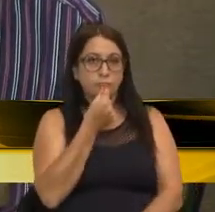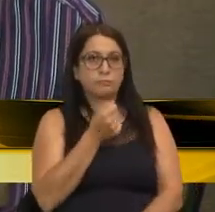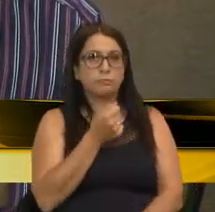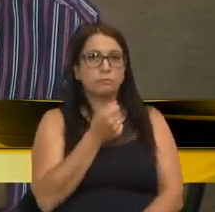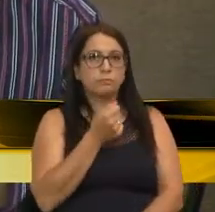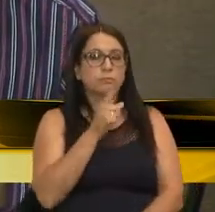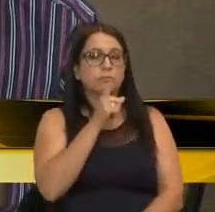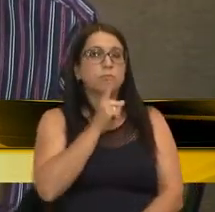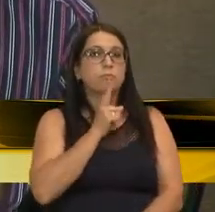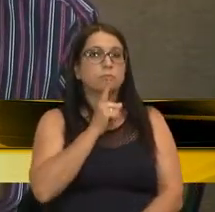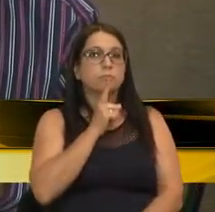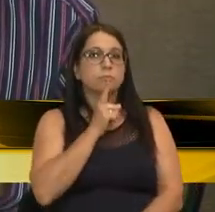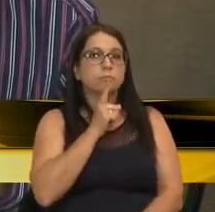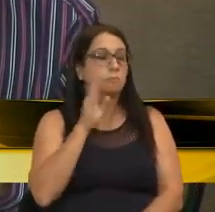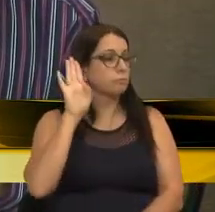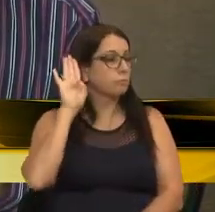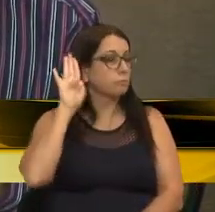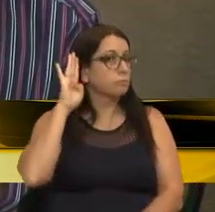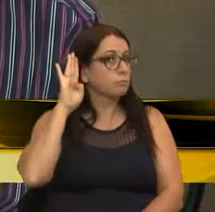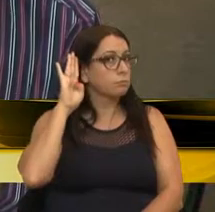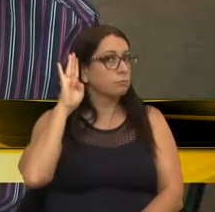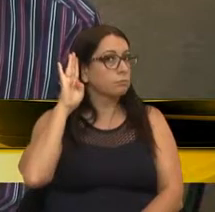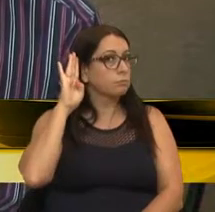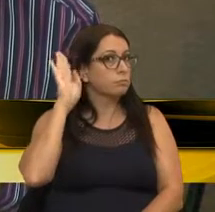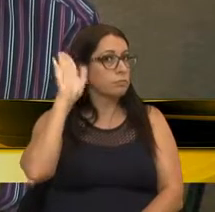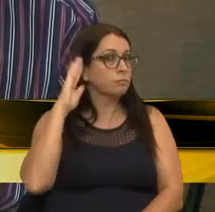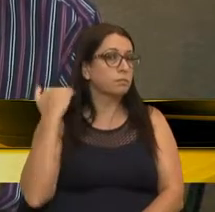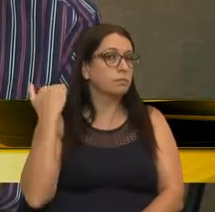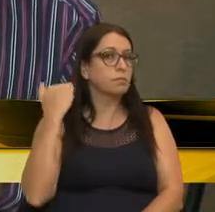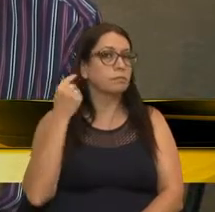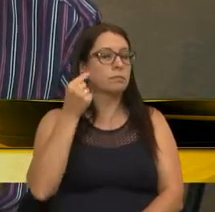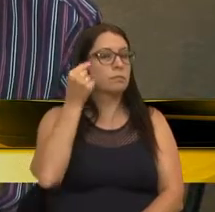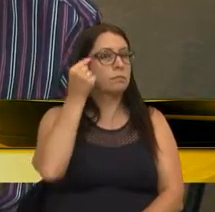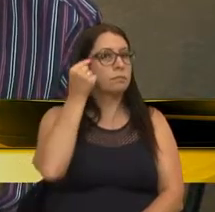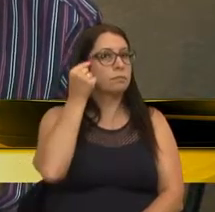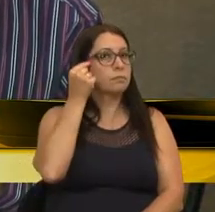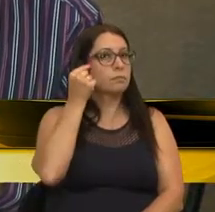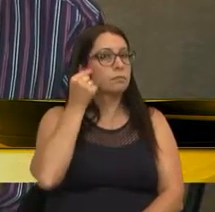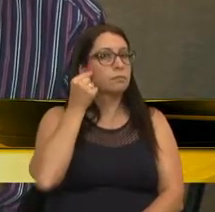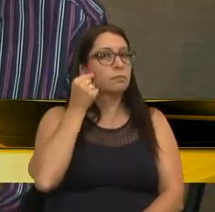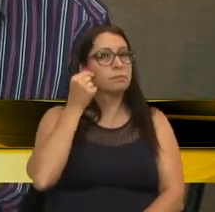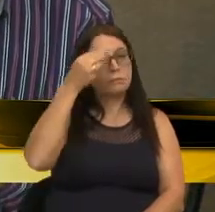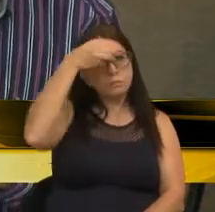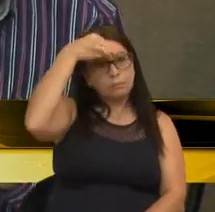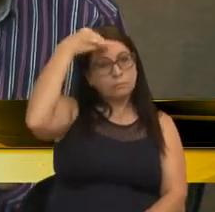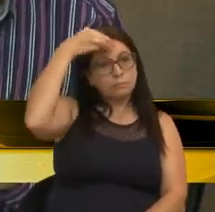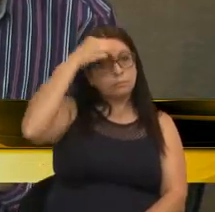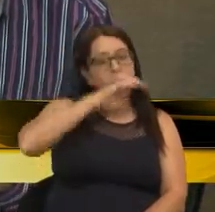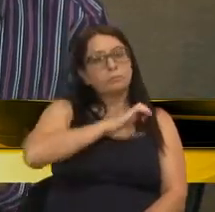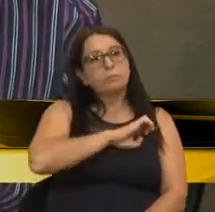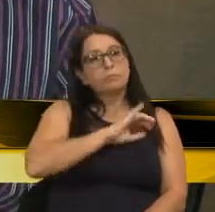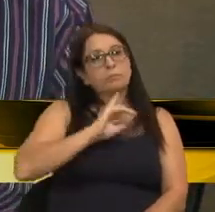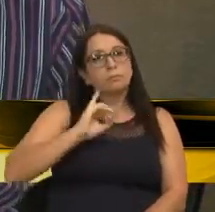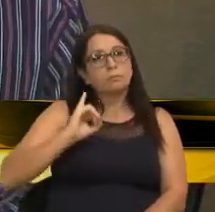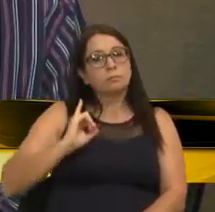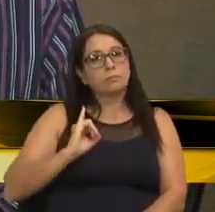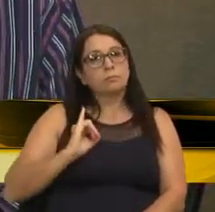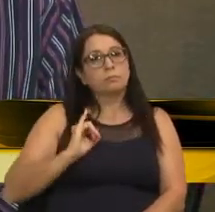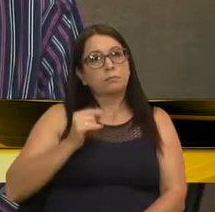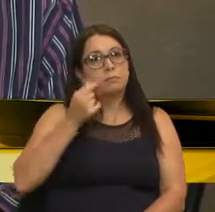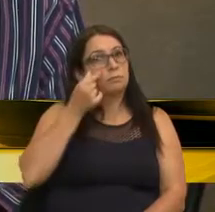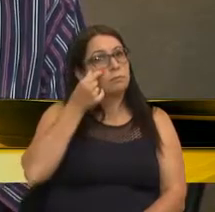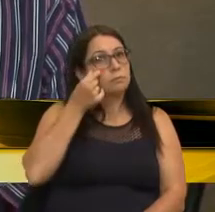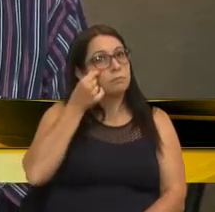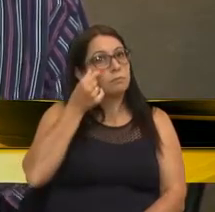Alberto Menegucci, Alceu Tomé, Ana Corso, Arlindo Bandeira, Clair de Lima Gerardi, Ed Carlos Pereira de Souza, Eloy